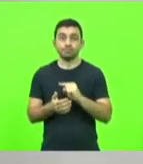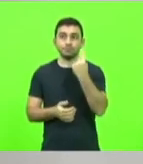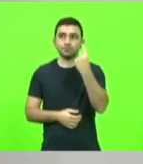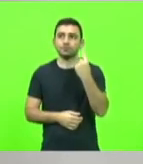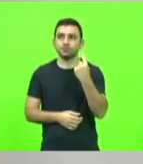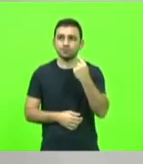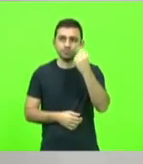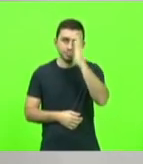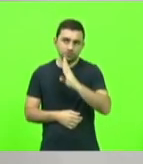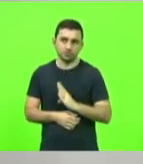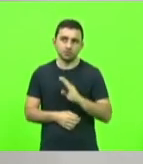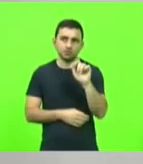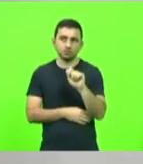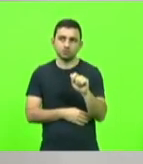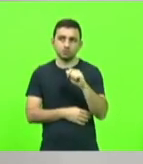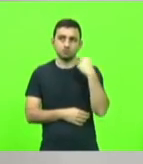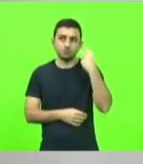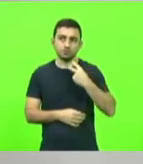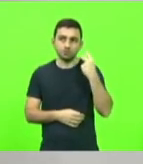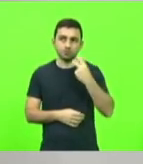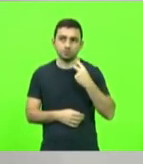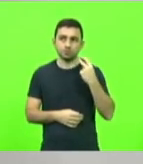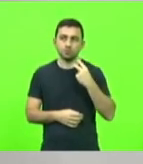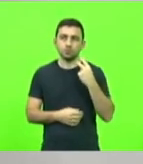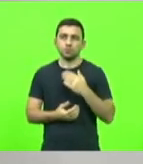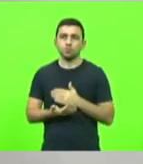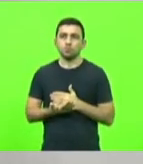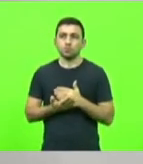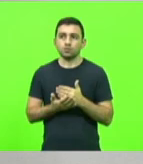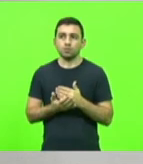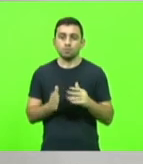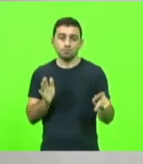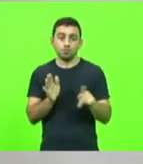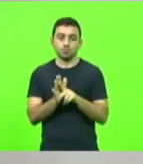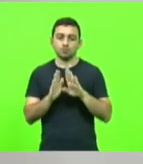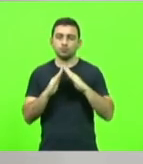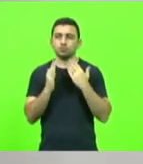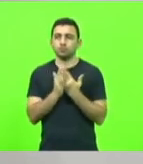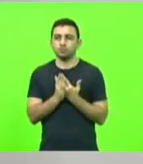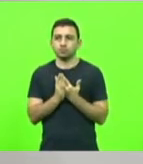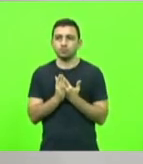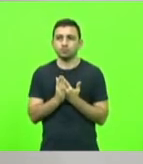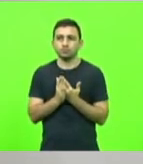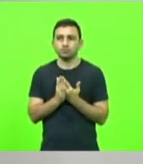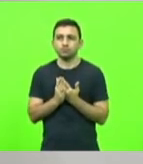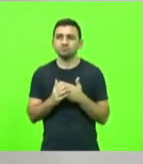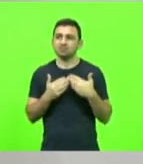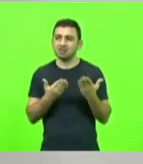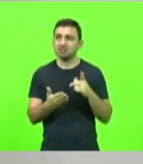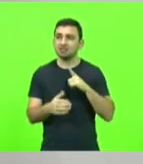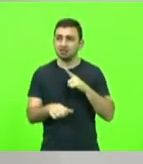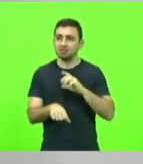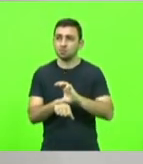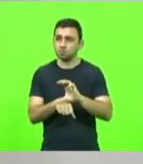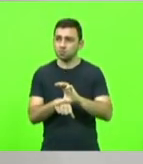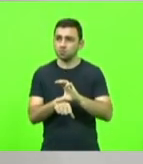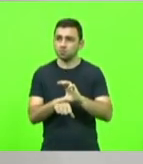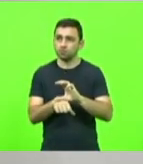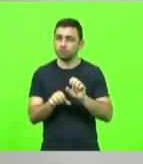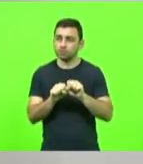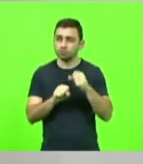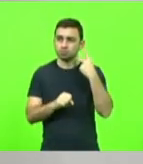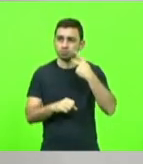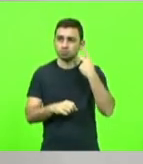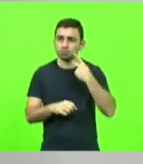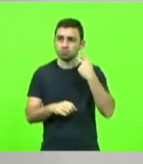de uma associação de vereadores instalar a sua própria escola. Oferece cursos de formação política para